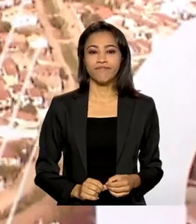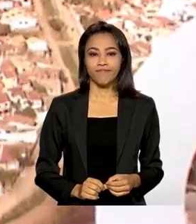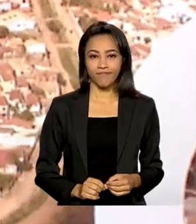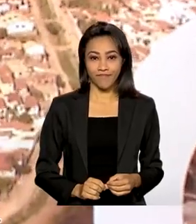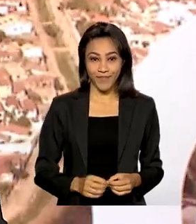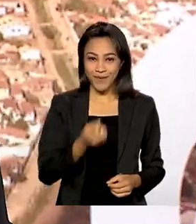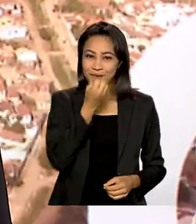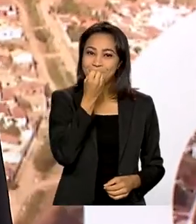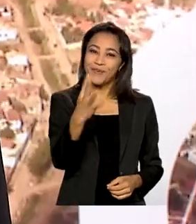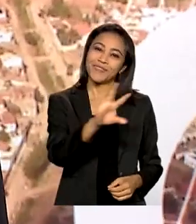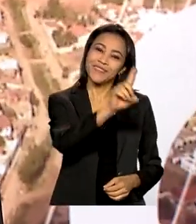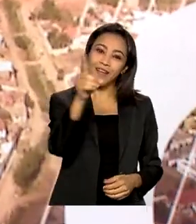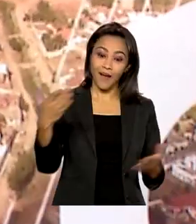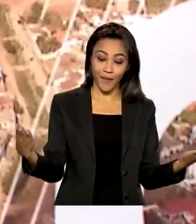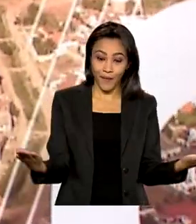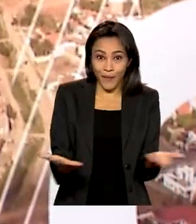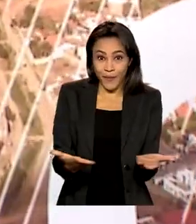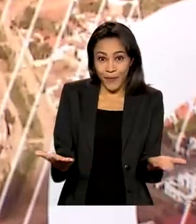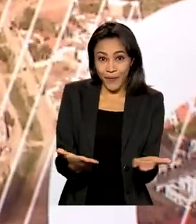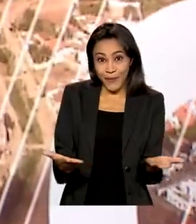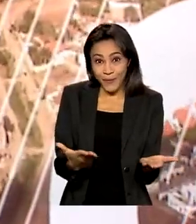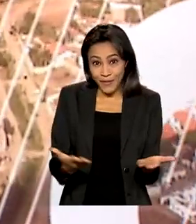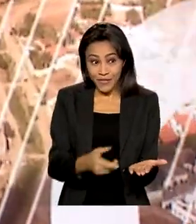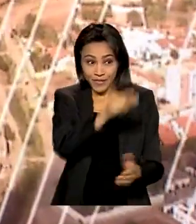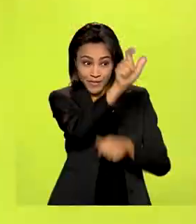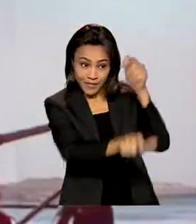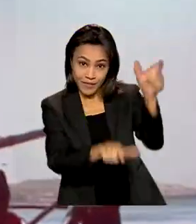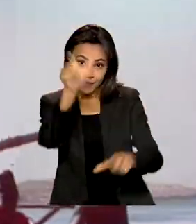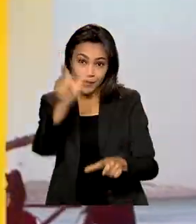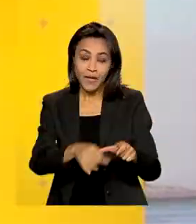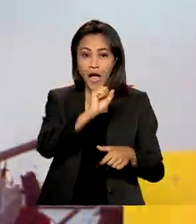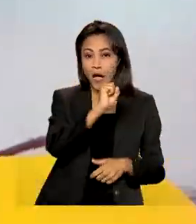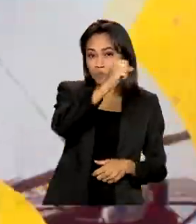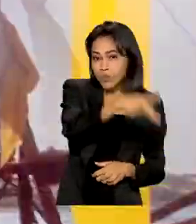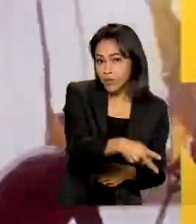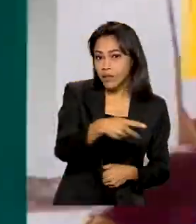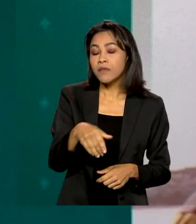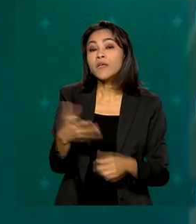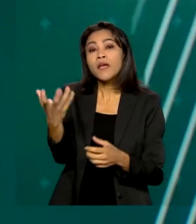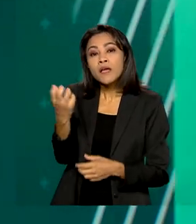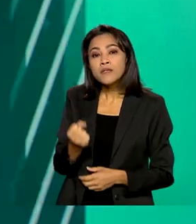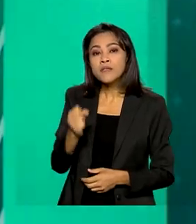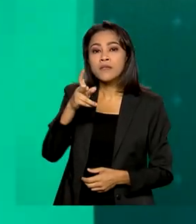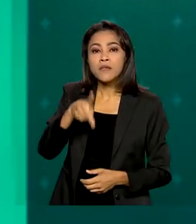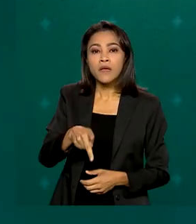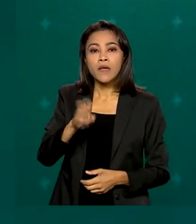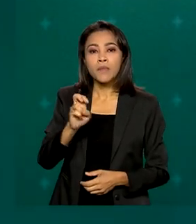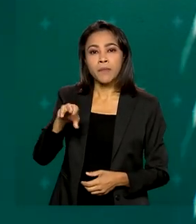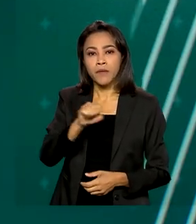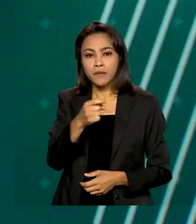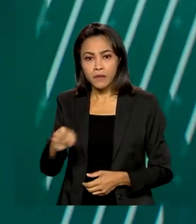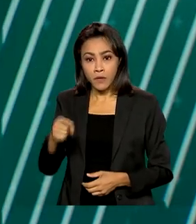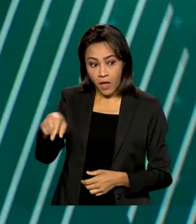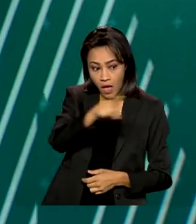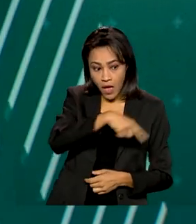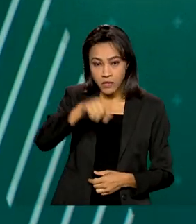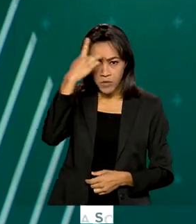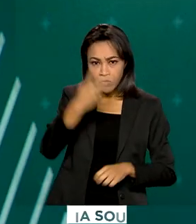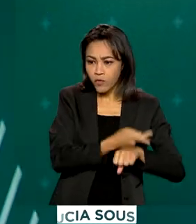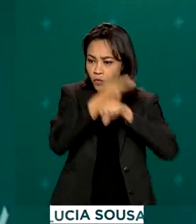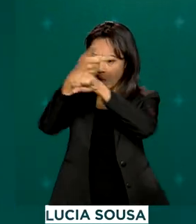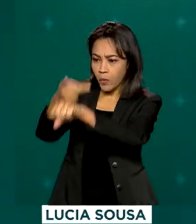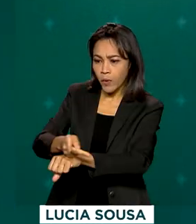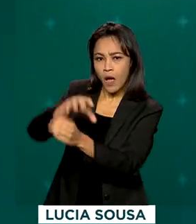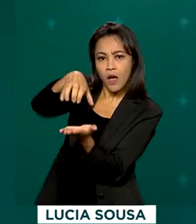Bom dia, a partir de hoje, trabalhadores, aposentados e pensionistas que forem às agências do INSS